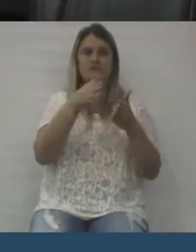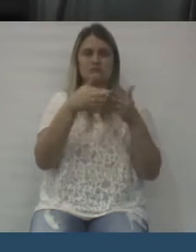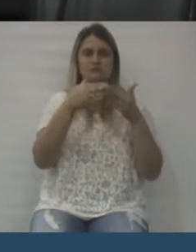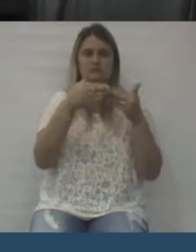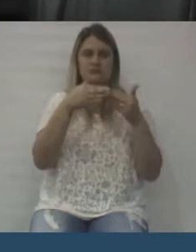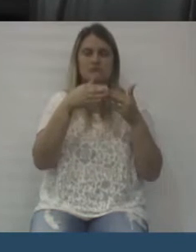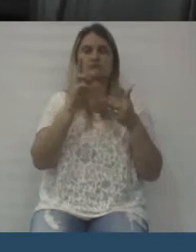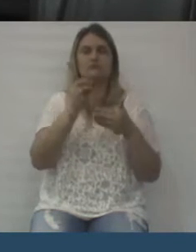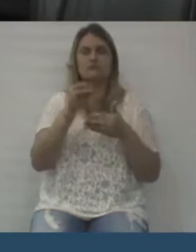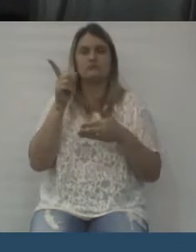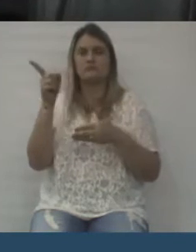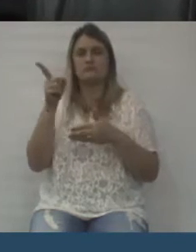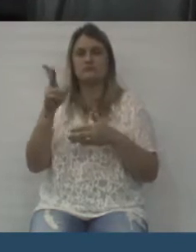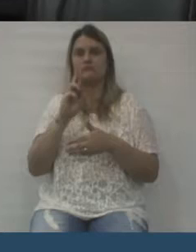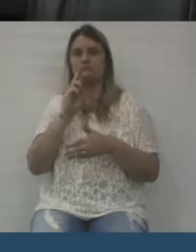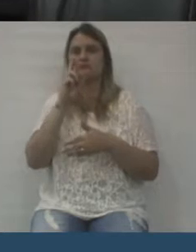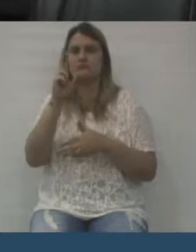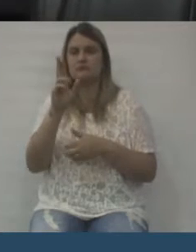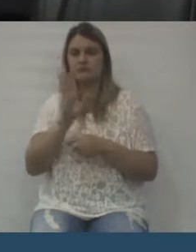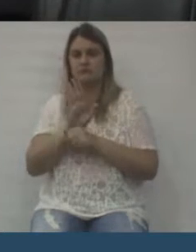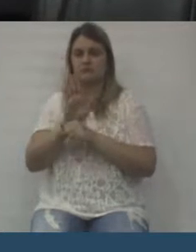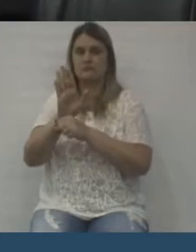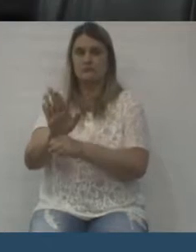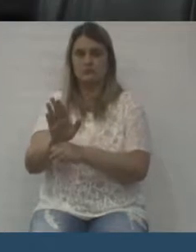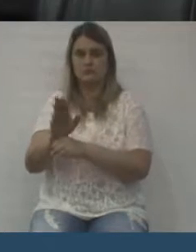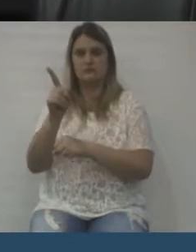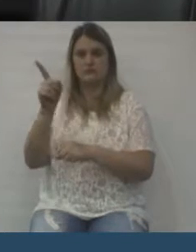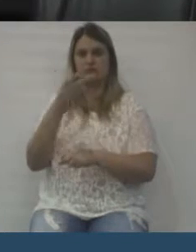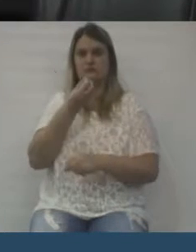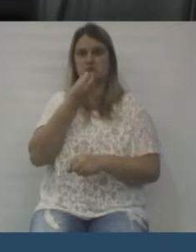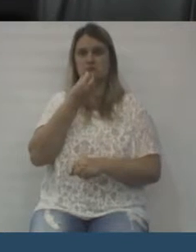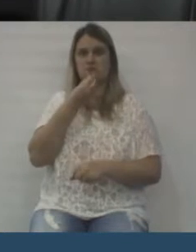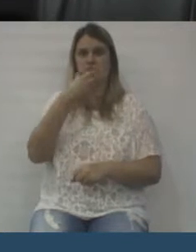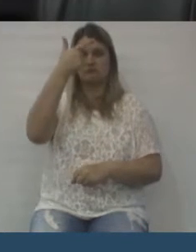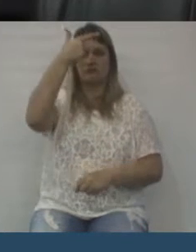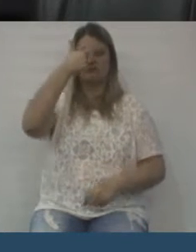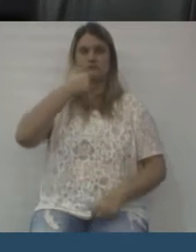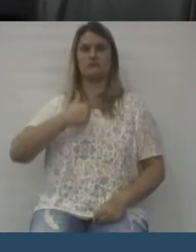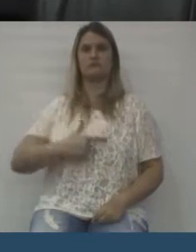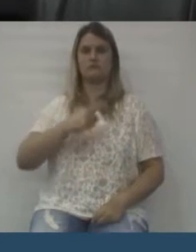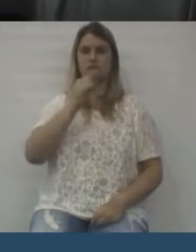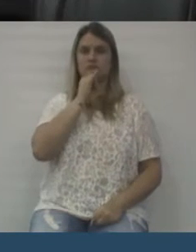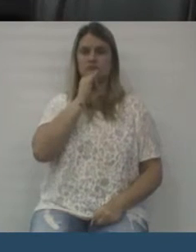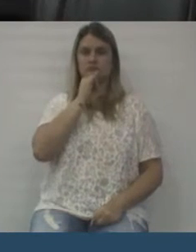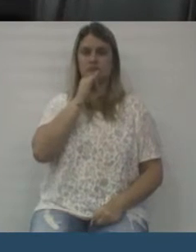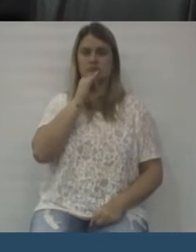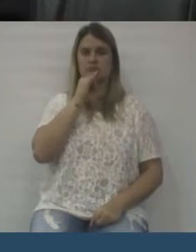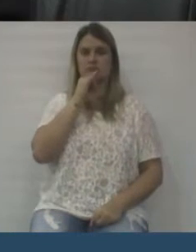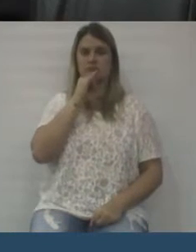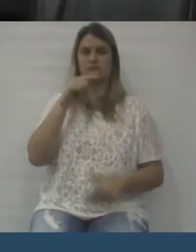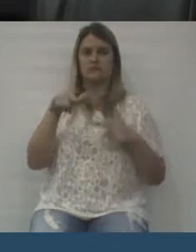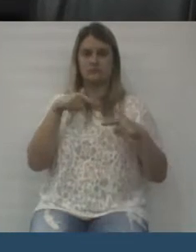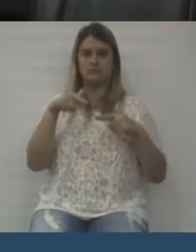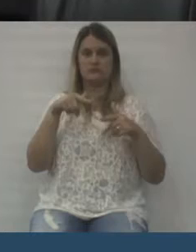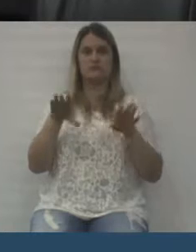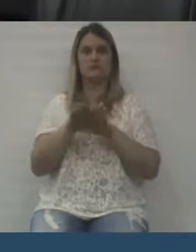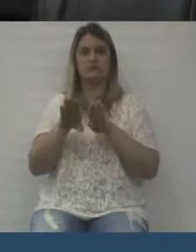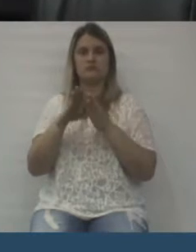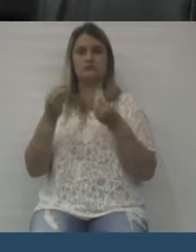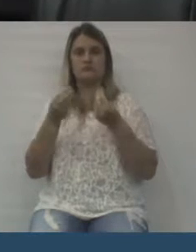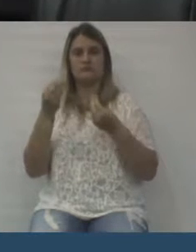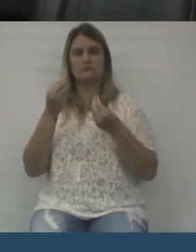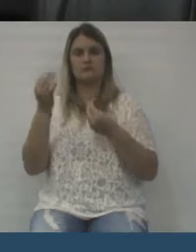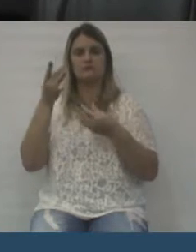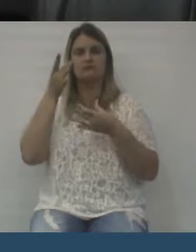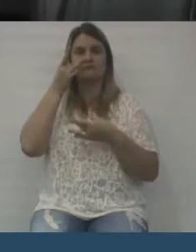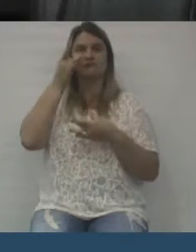com certeza uma resposta, você é um exemplo de funcionário e um exemplo também como pessoa,